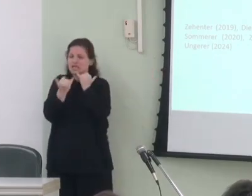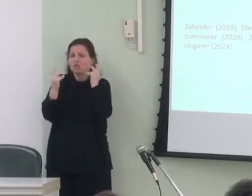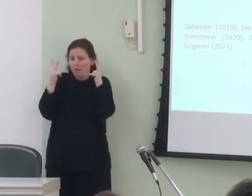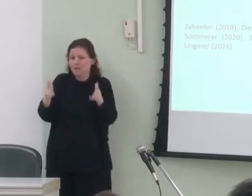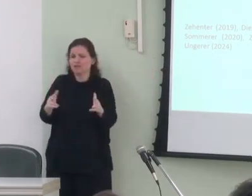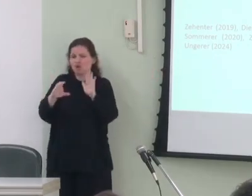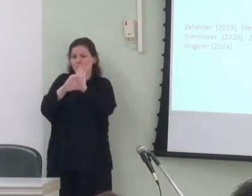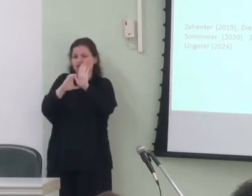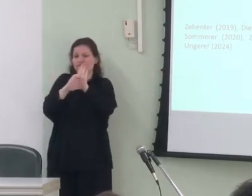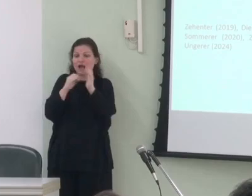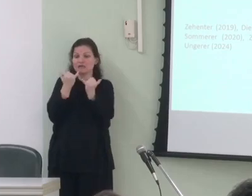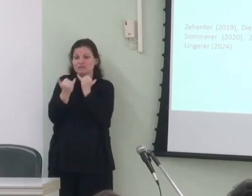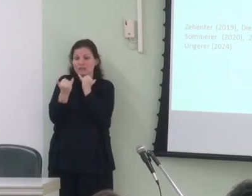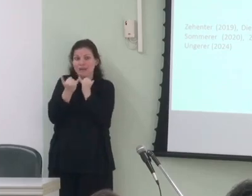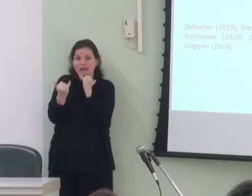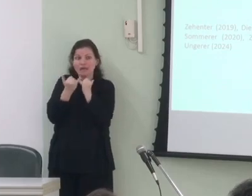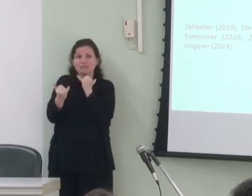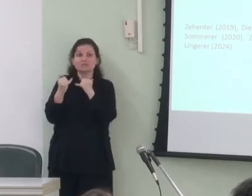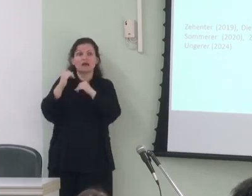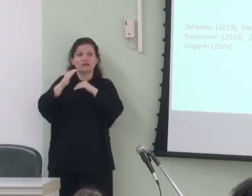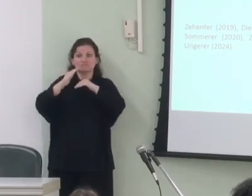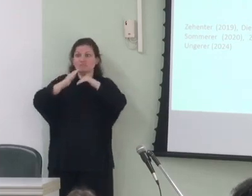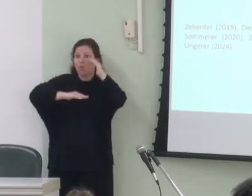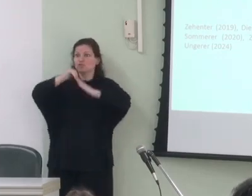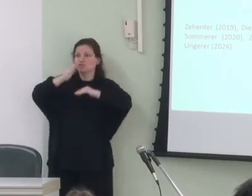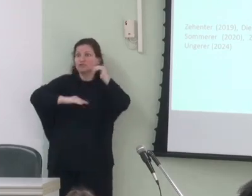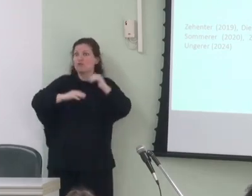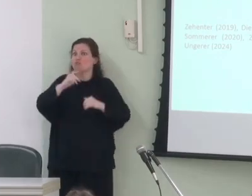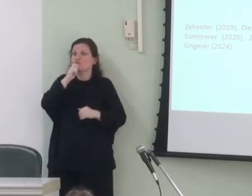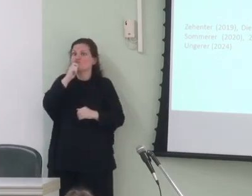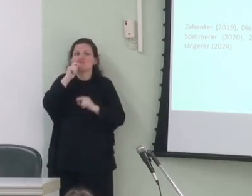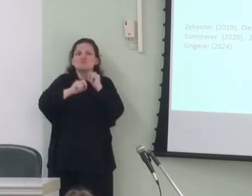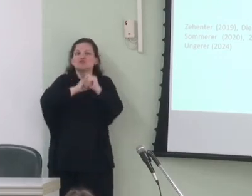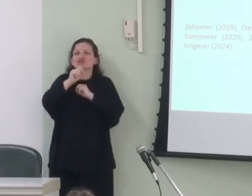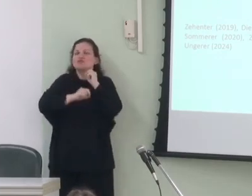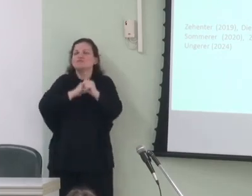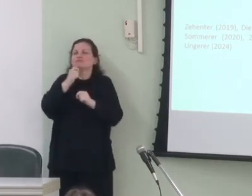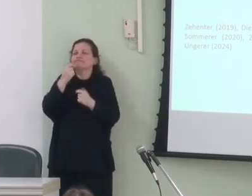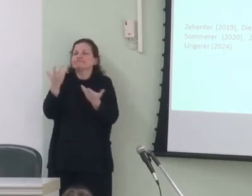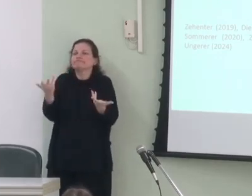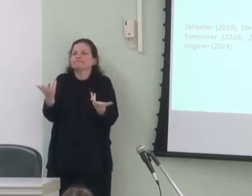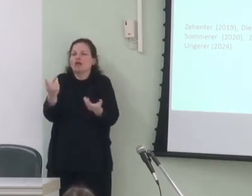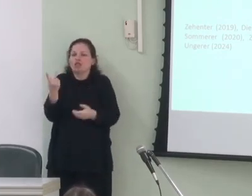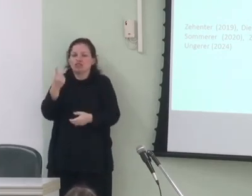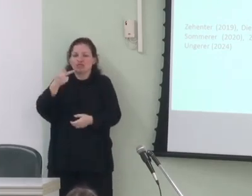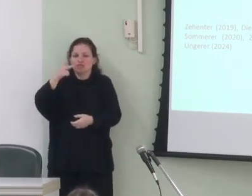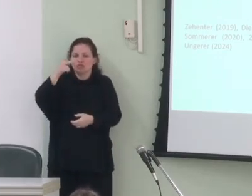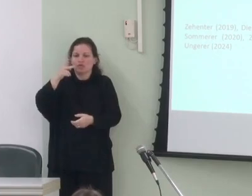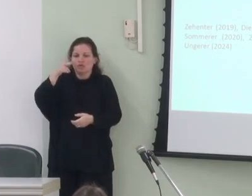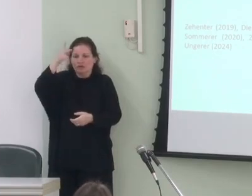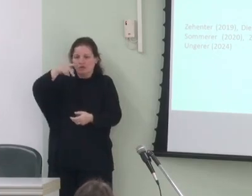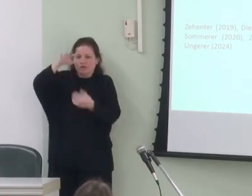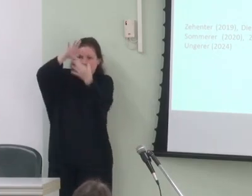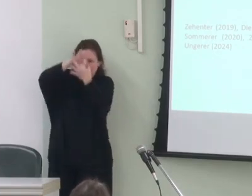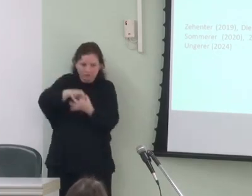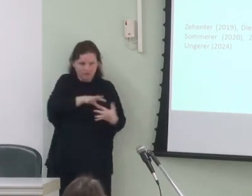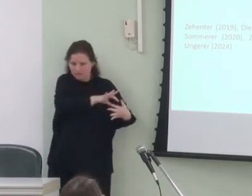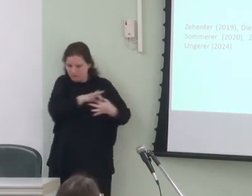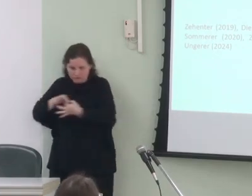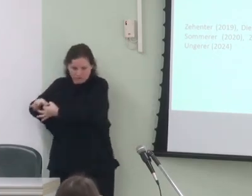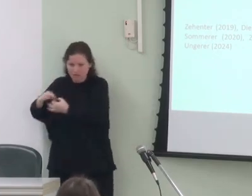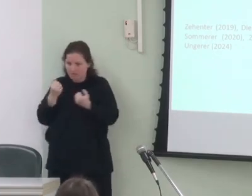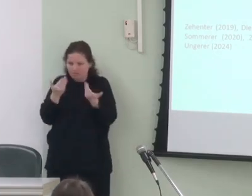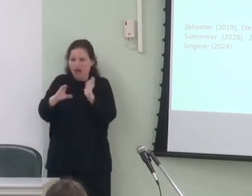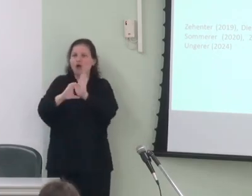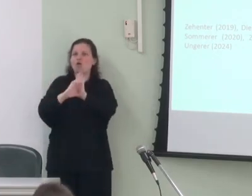para codificar semelhanças entre construções não havendo assim razão para assumir os dois tipos de ligação que codificariam